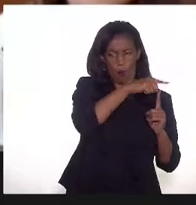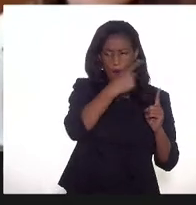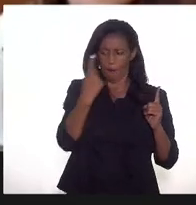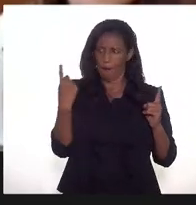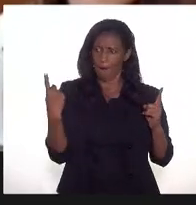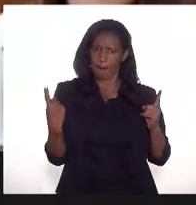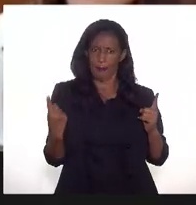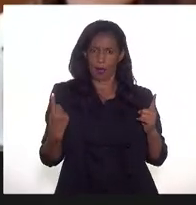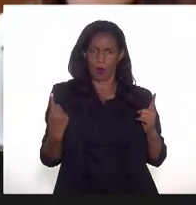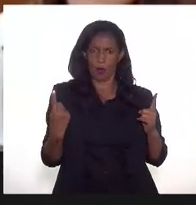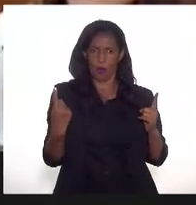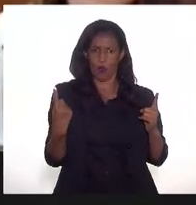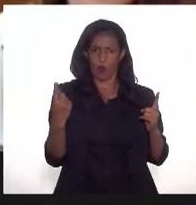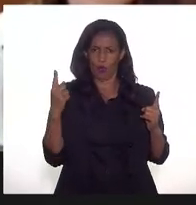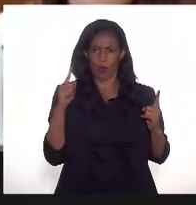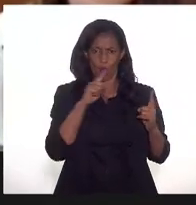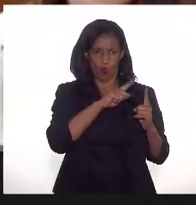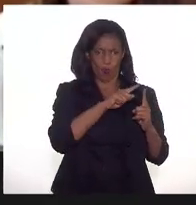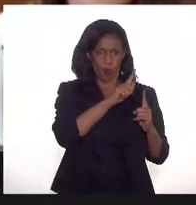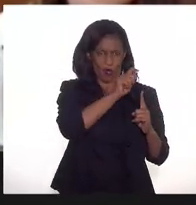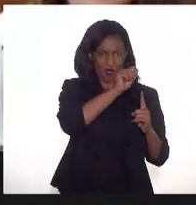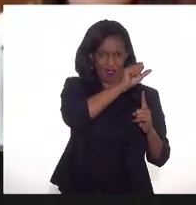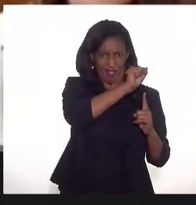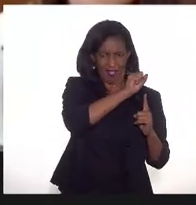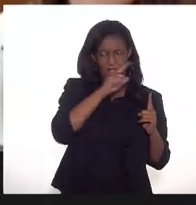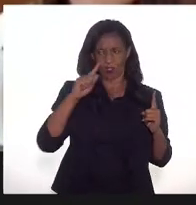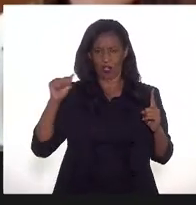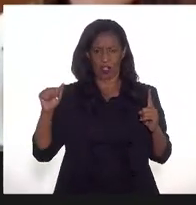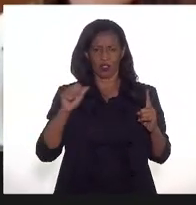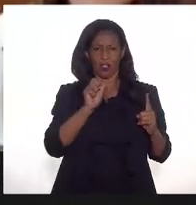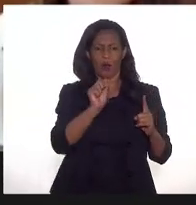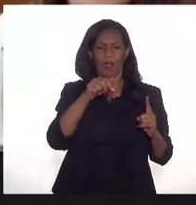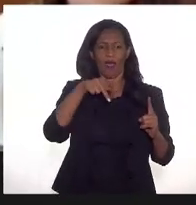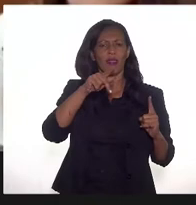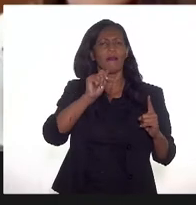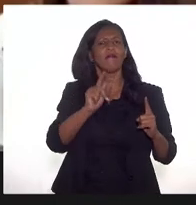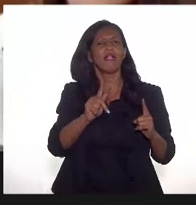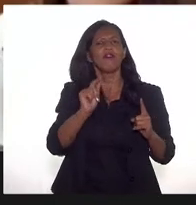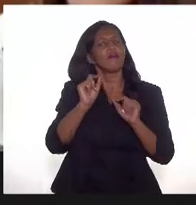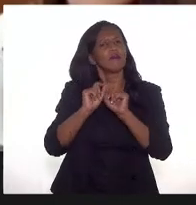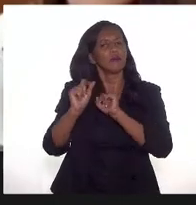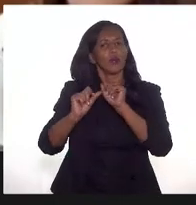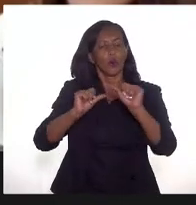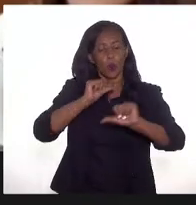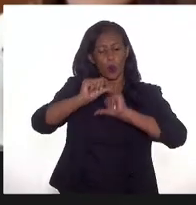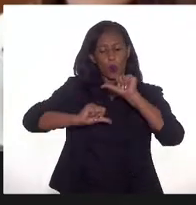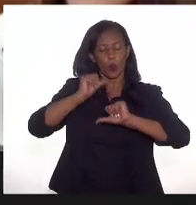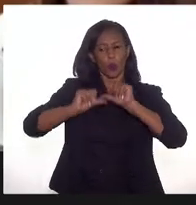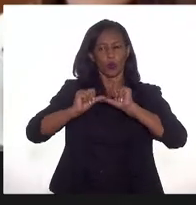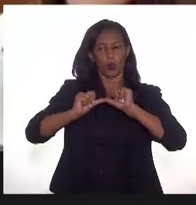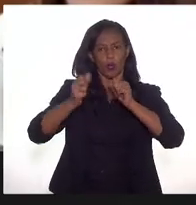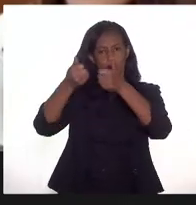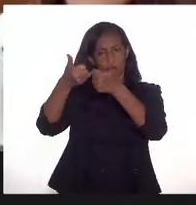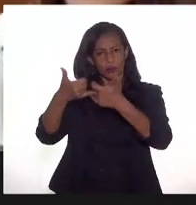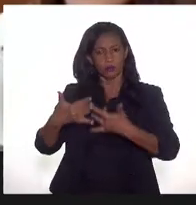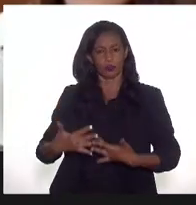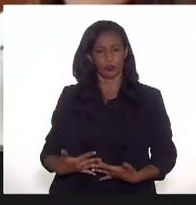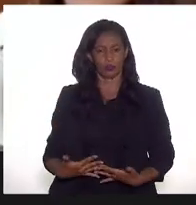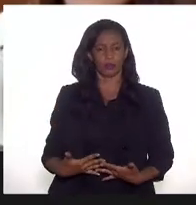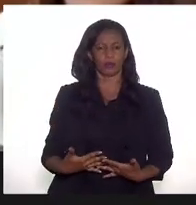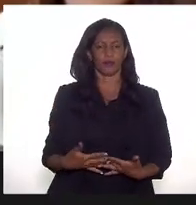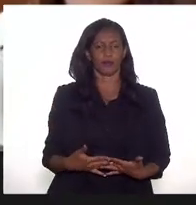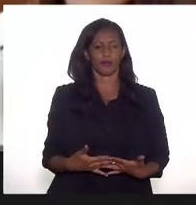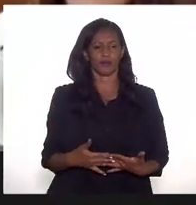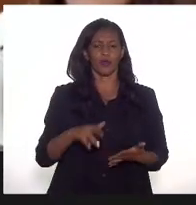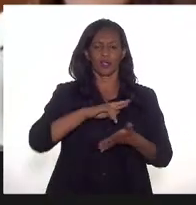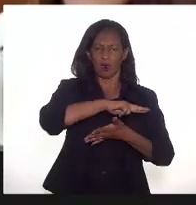gás com o gás do pré-sal. Então, o que a NP fez alterou a especificação ainda dentro dos padrões, depois, como eu disse, depois